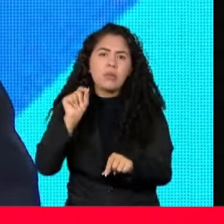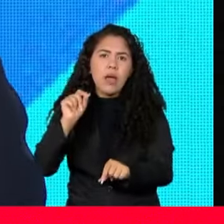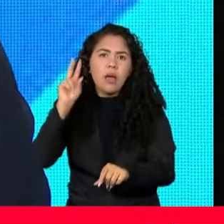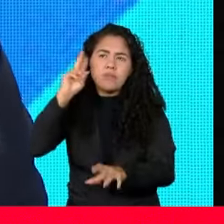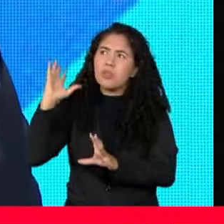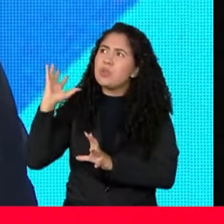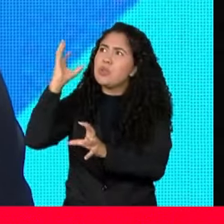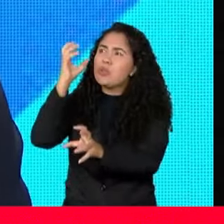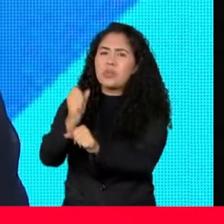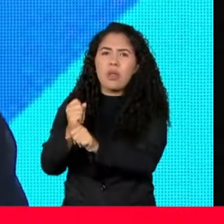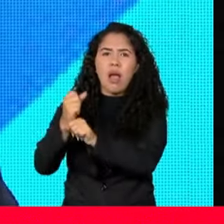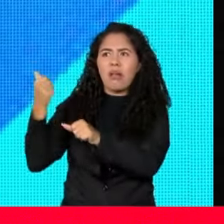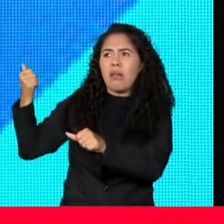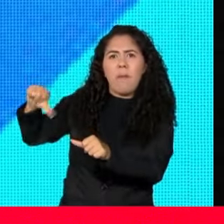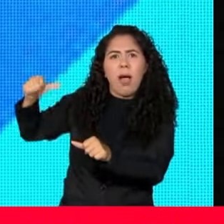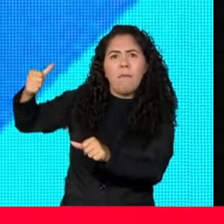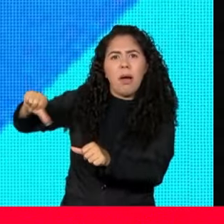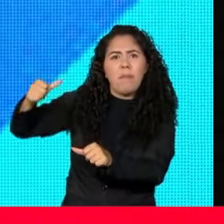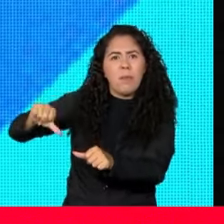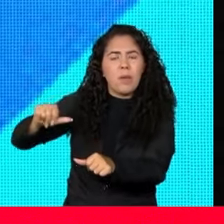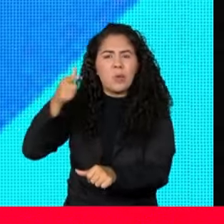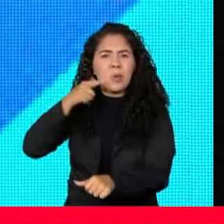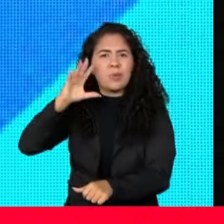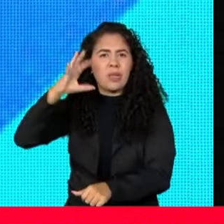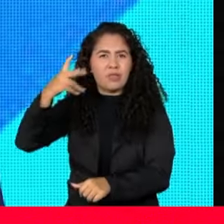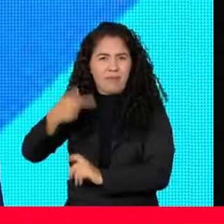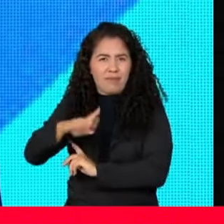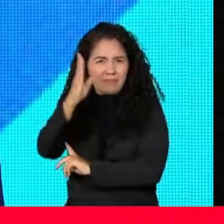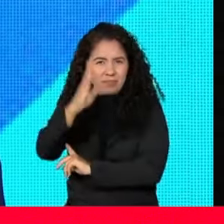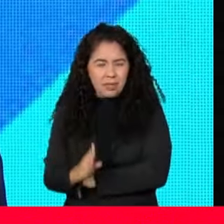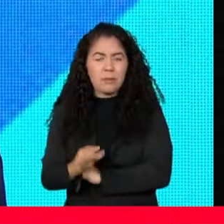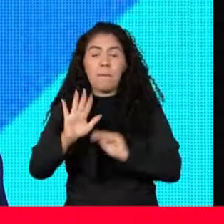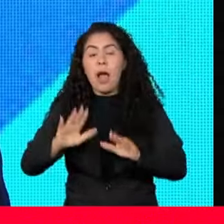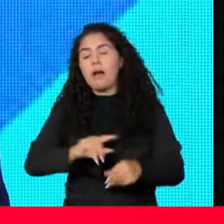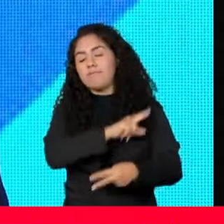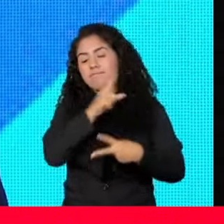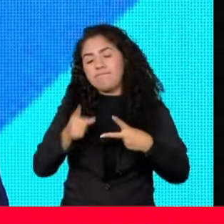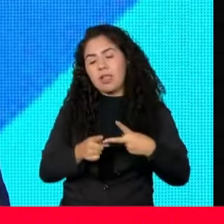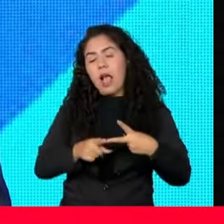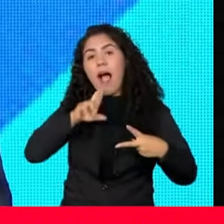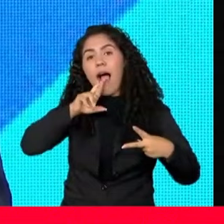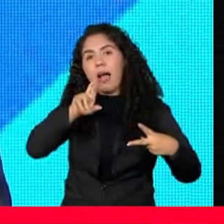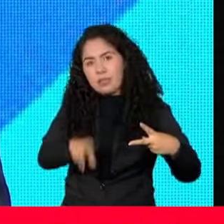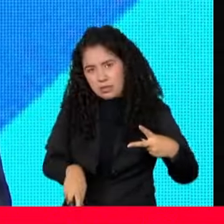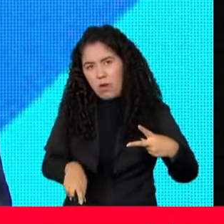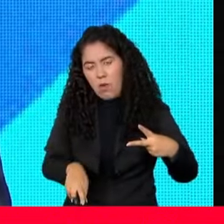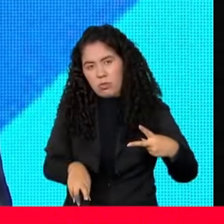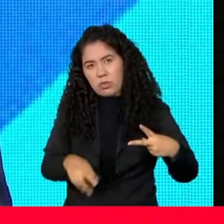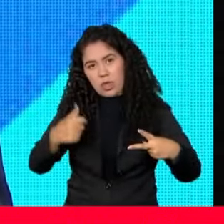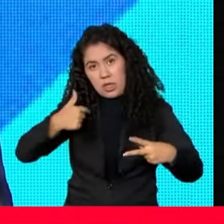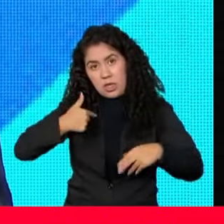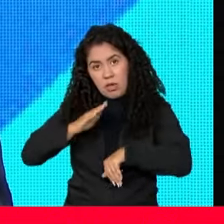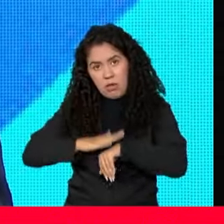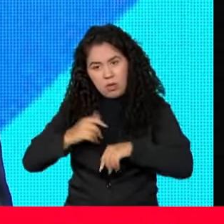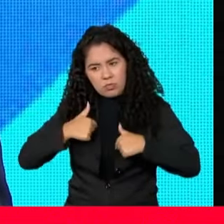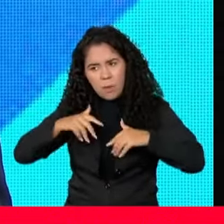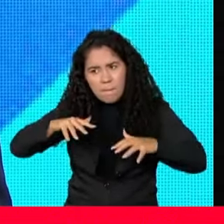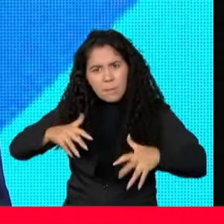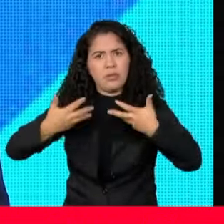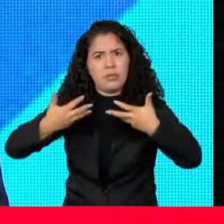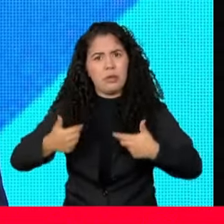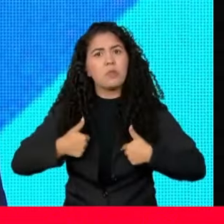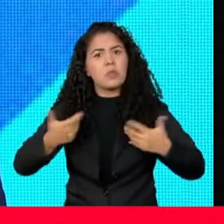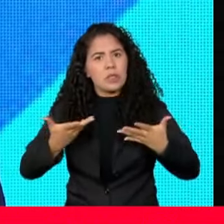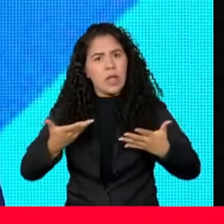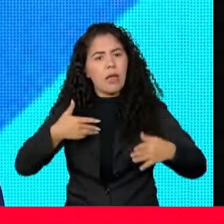de tragédias mal resolvidas na história brasileira. A segunda razão pela qual eu me motivei a intervir e